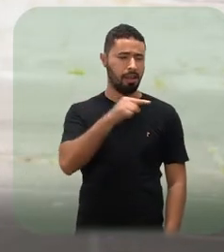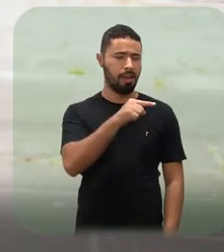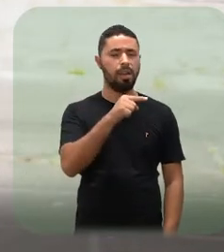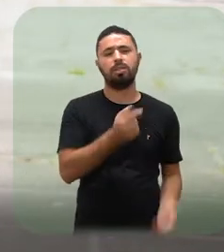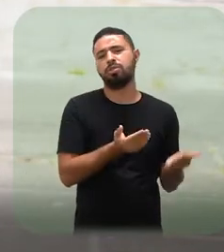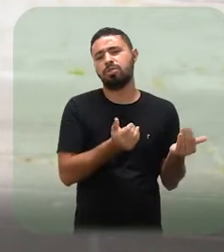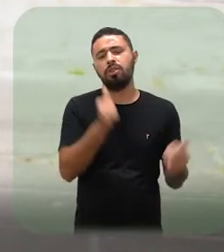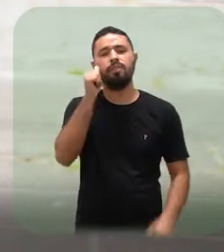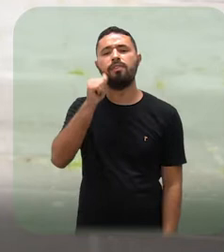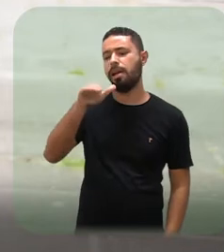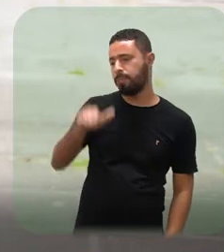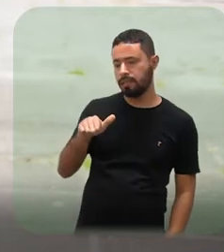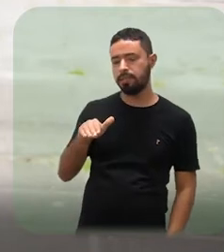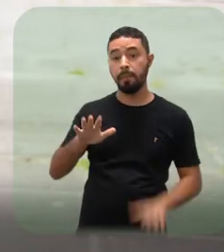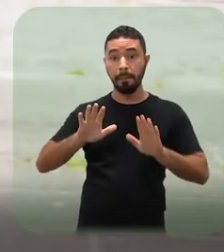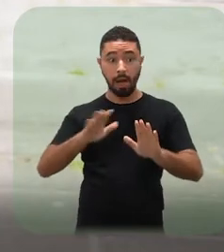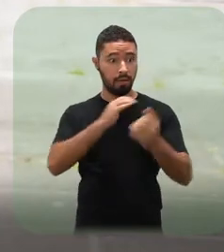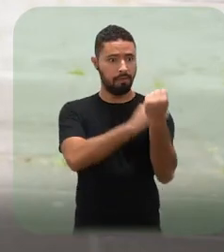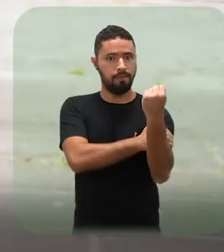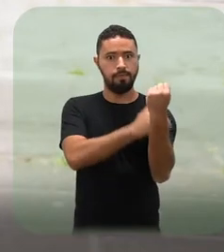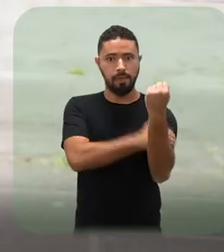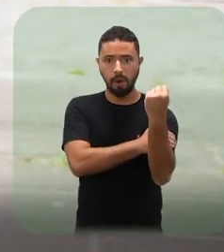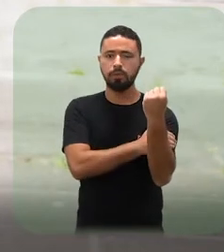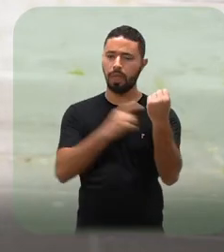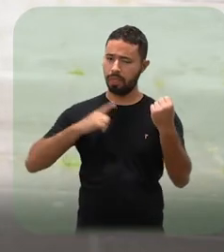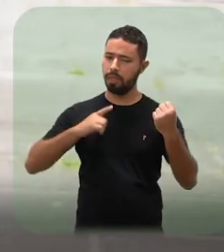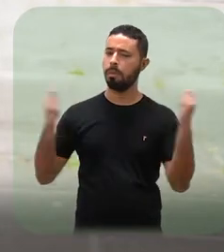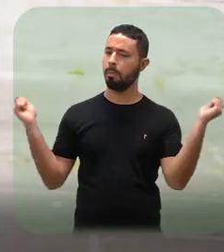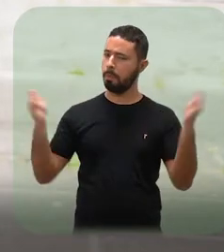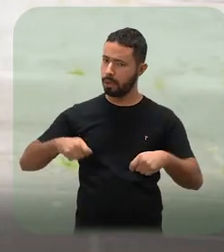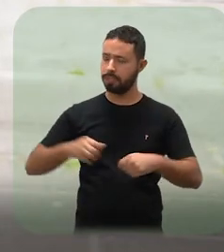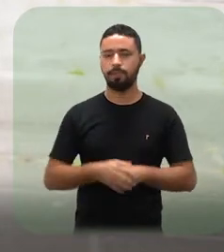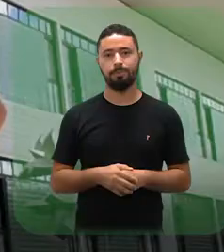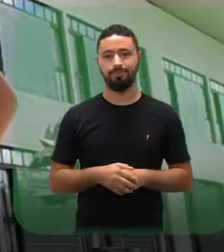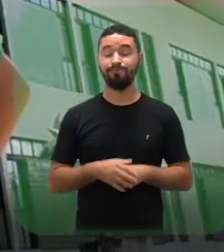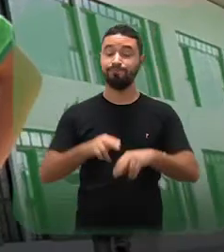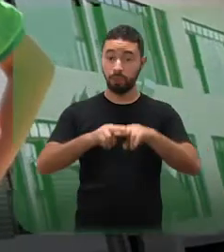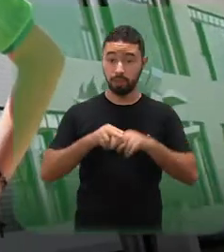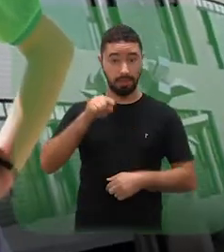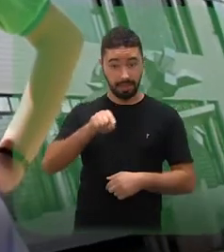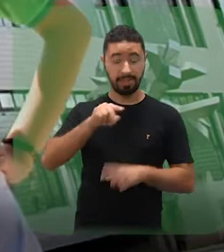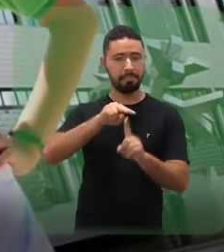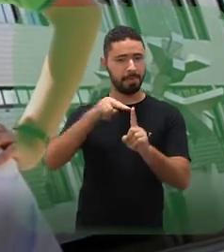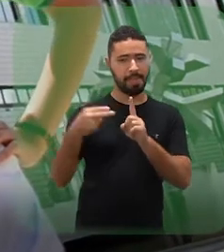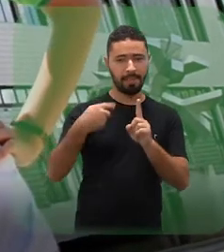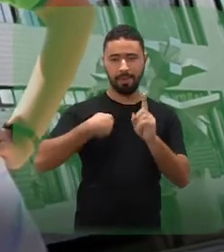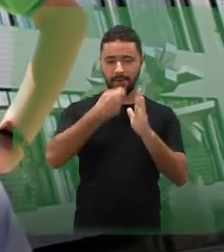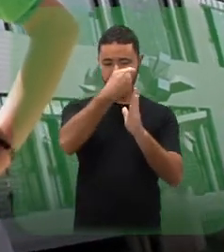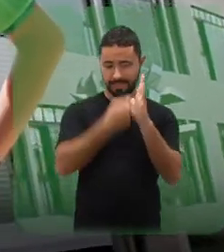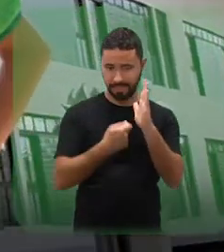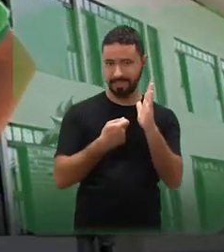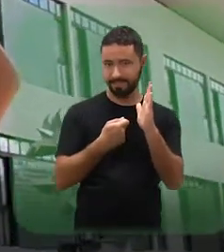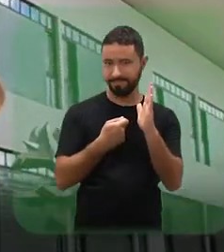tão jovem, tão menina ainda, e já com tanta força, com tanto potencial. Foi nessa perspectiva que